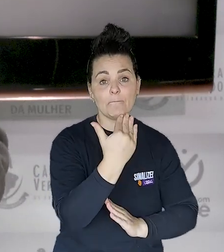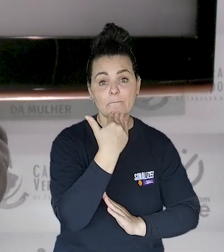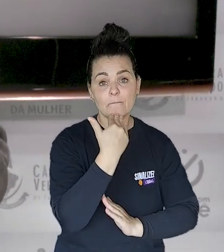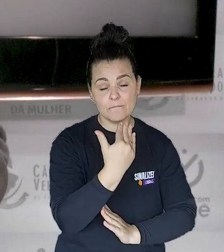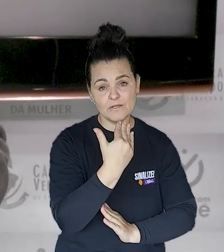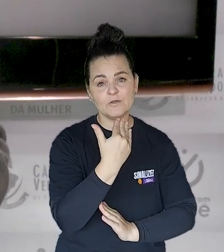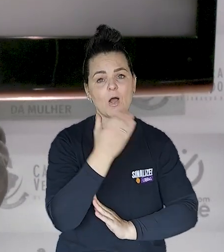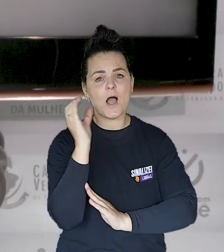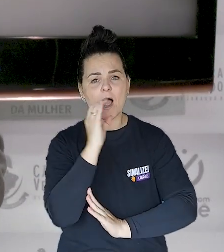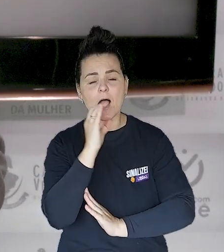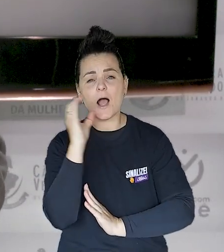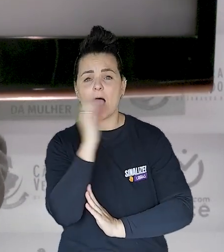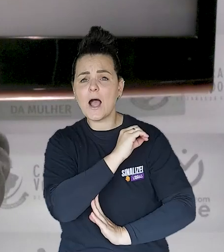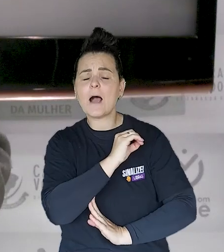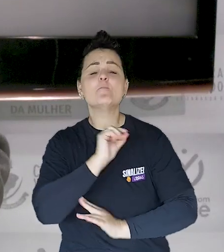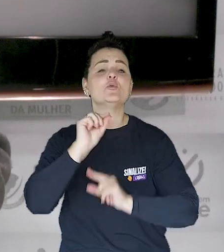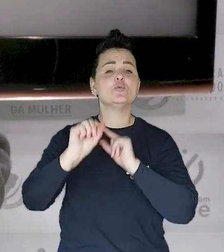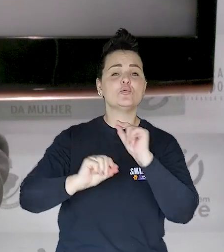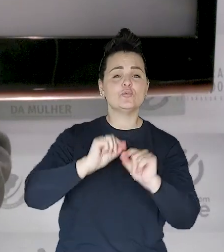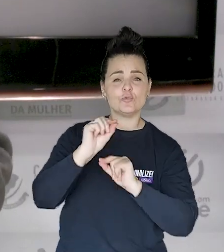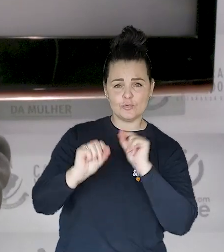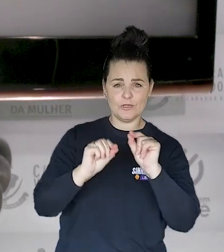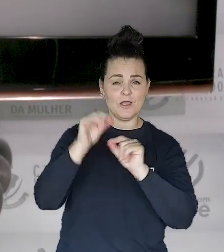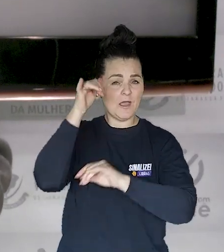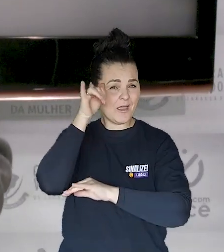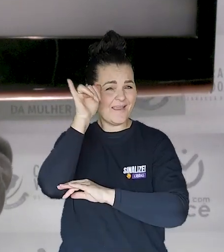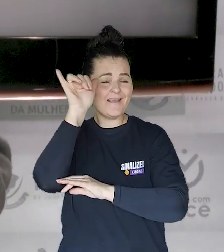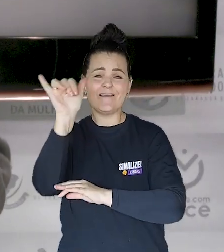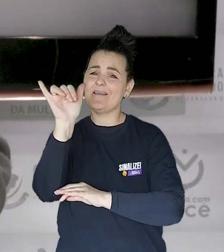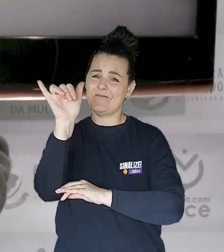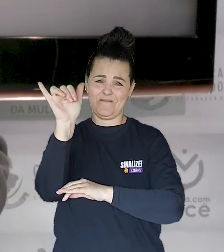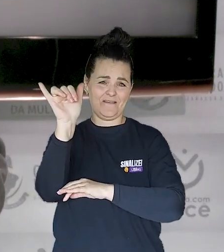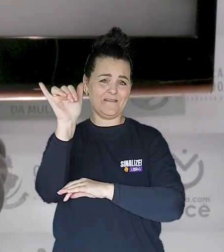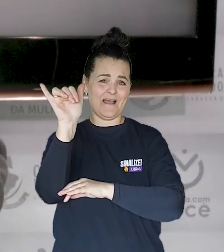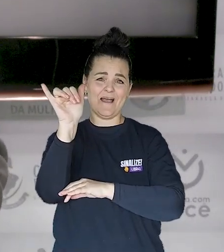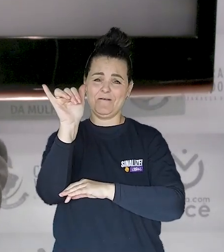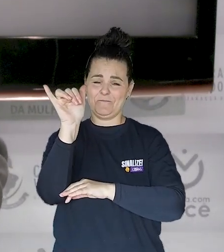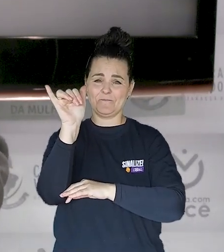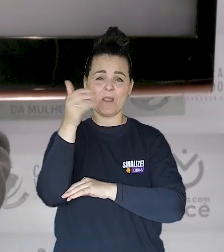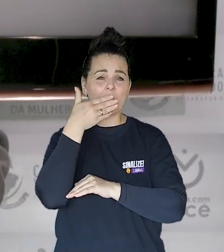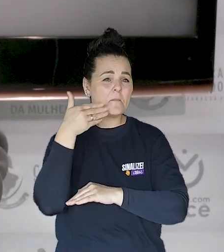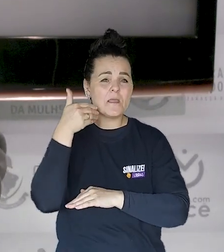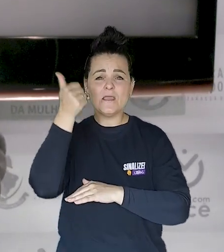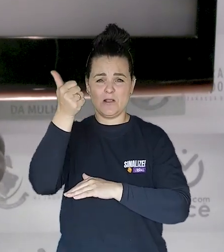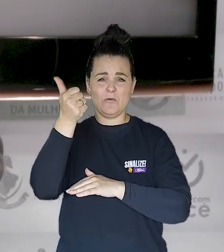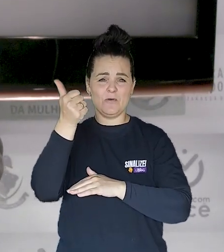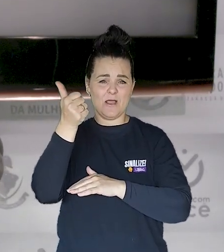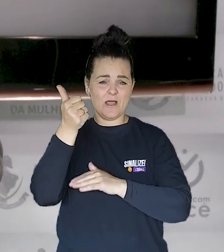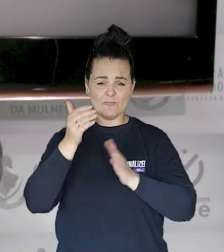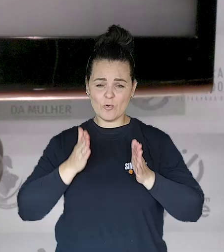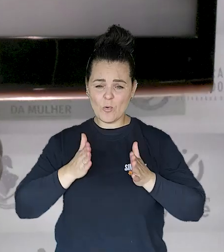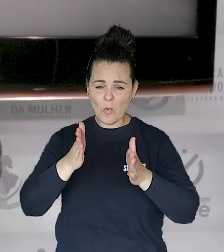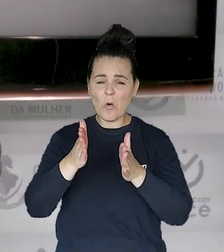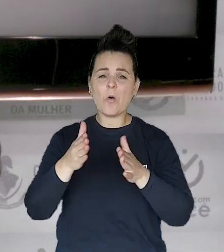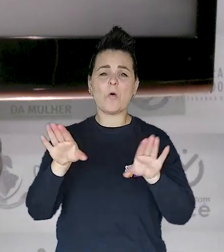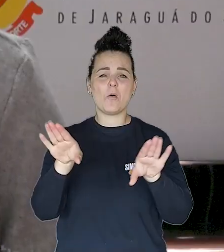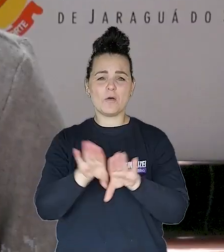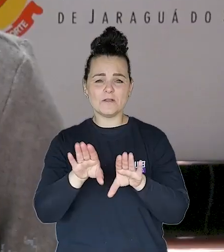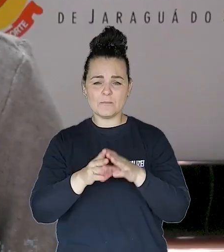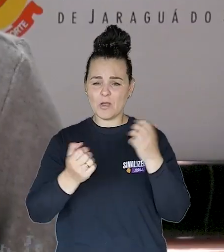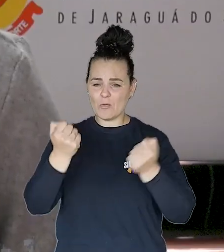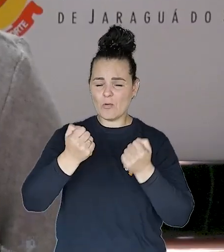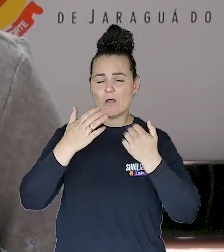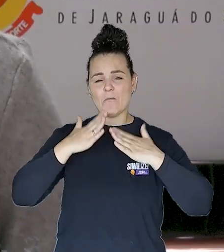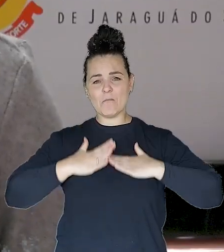sejam tomadas medidas urgentes no sentido de evitar maiores danos materiais e para que seja reestabelecida